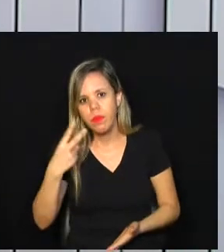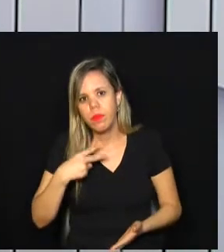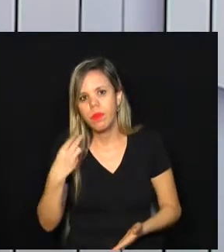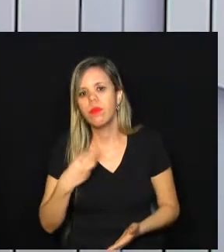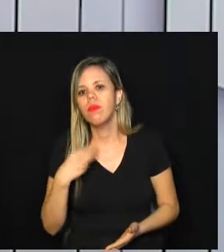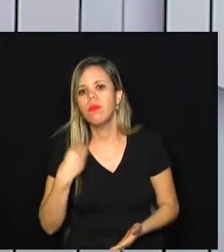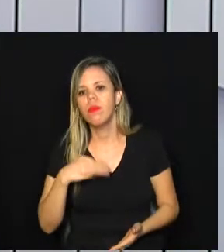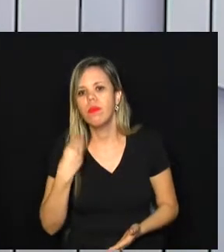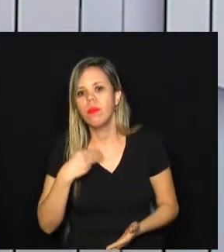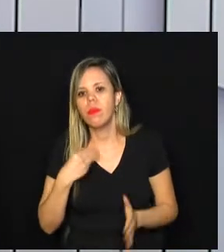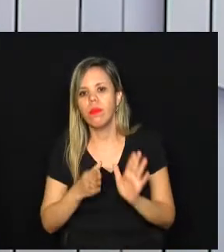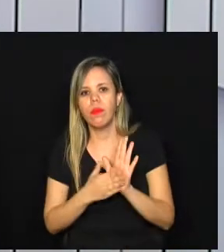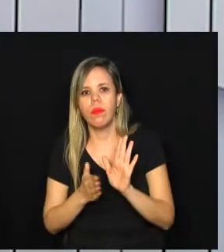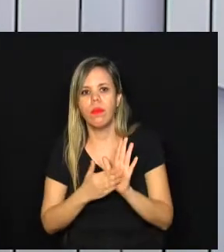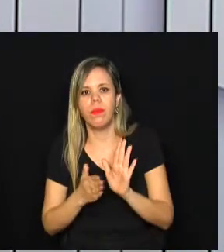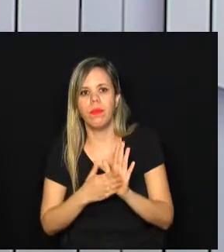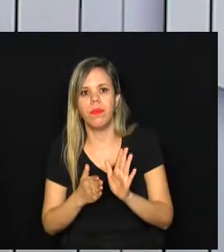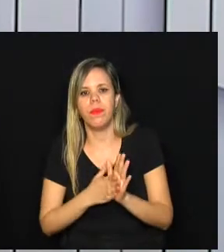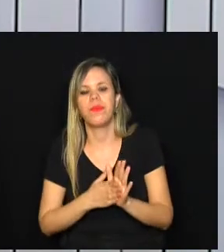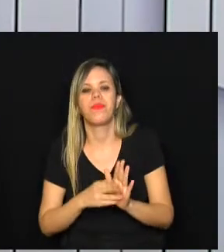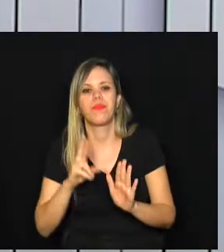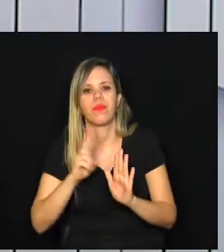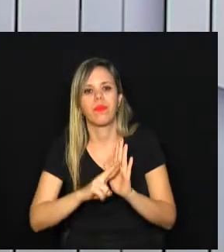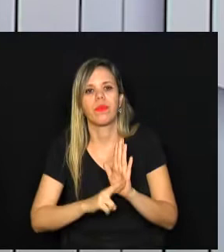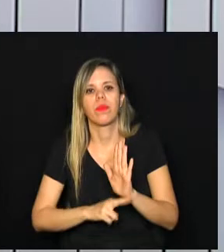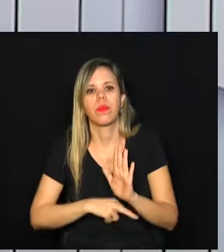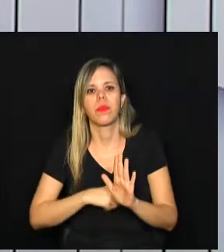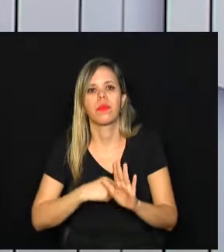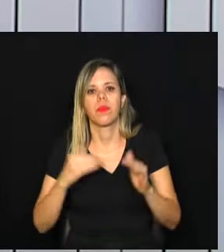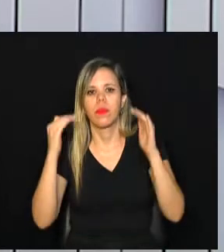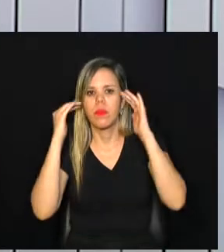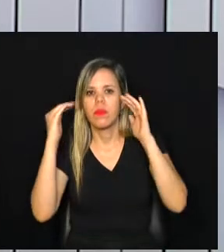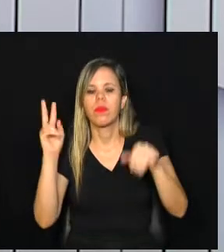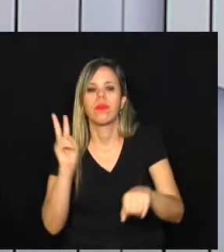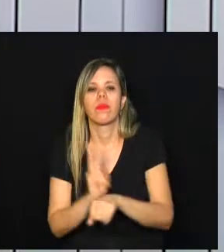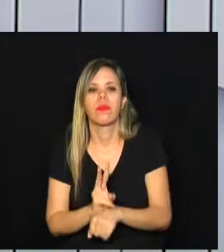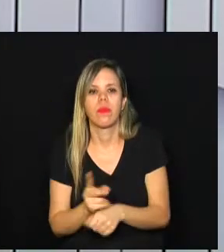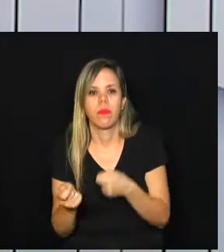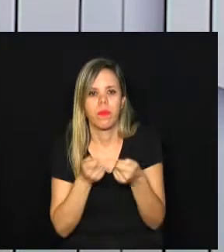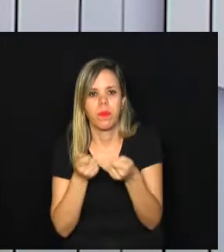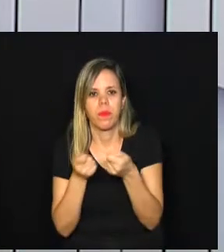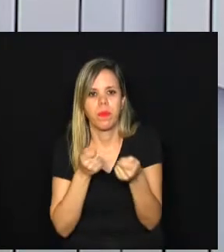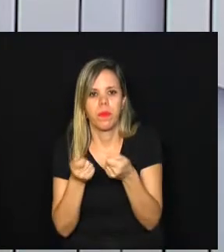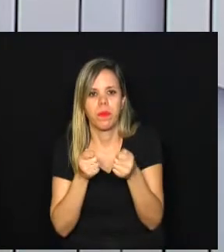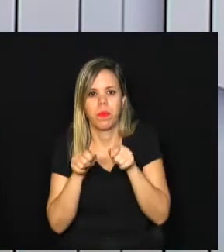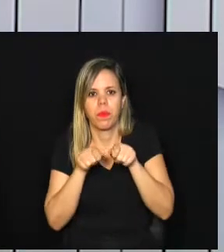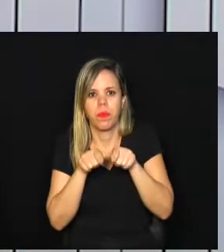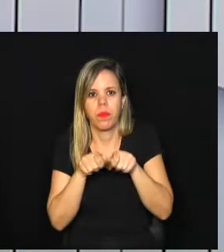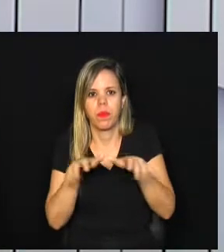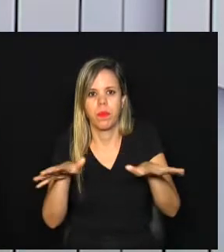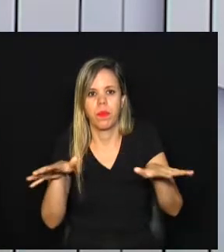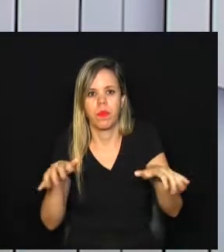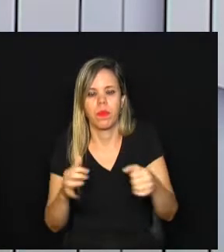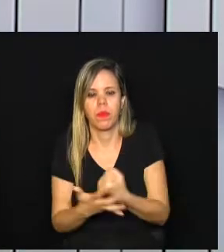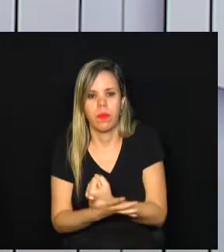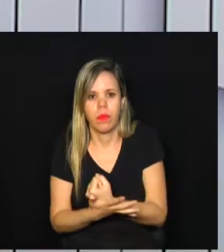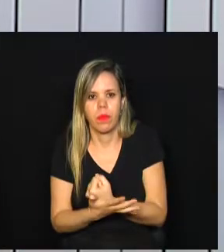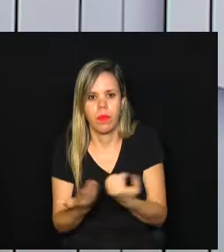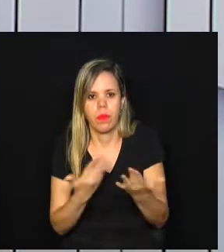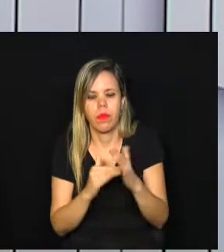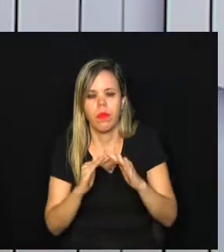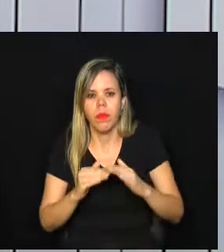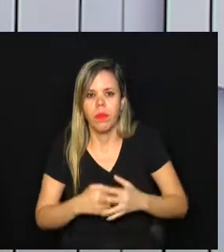Conte propõe um endurecimento das medidas de proteção e controle da circulação do coronavírus nas